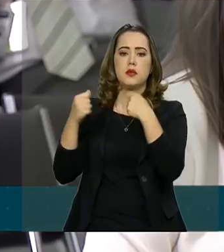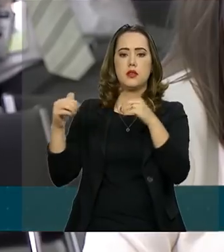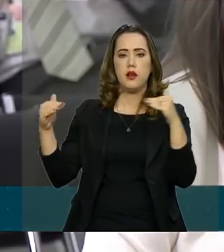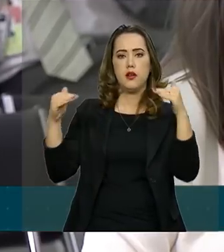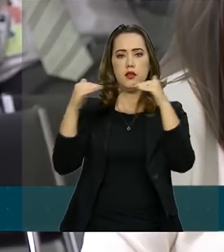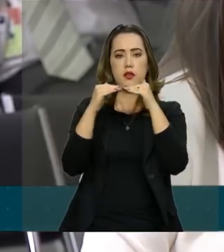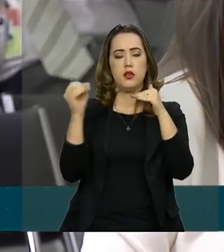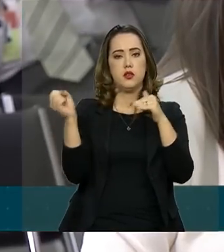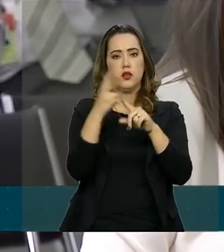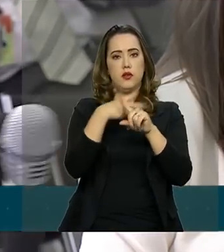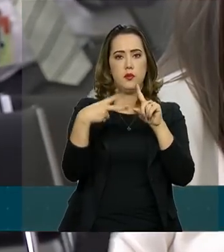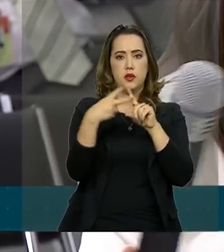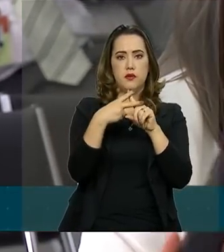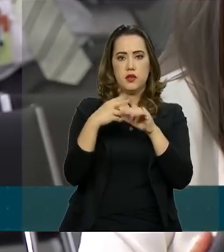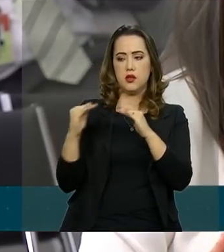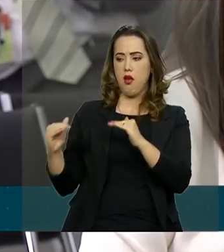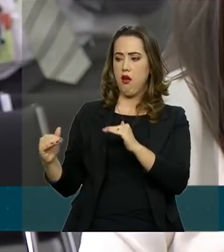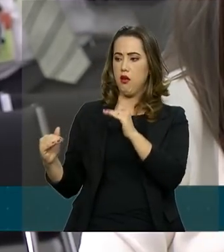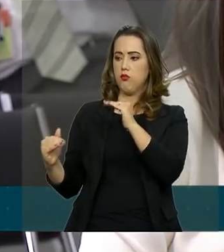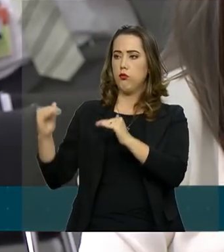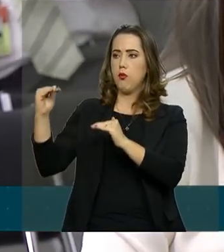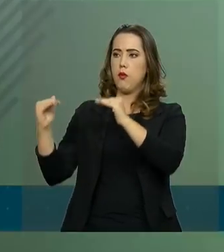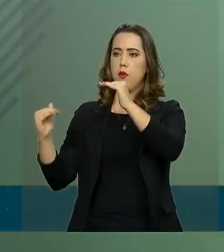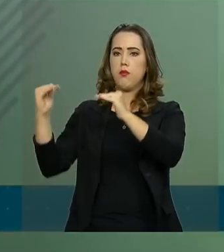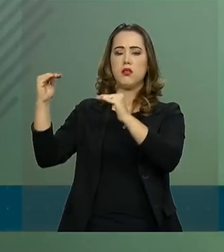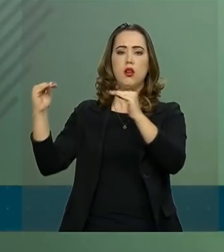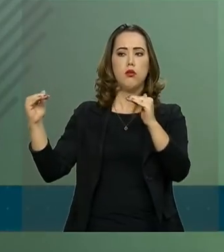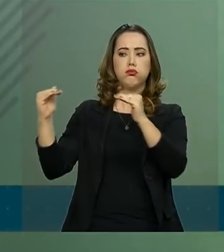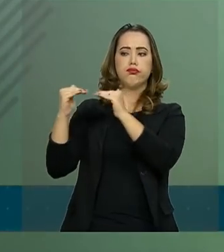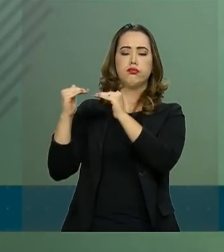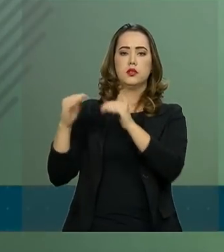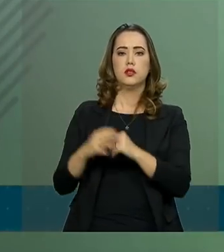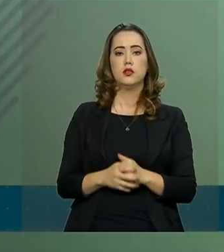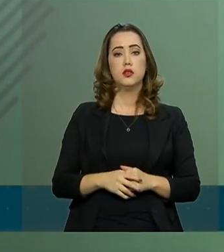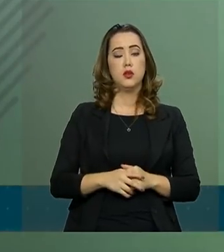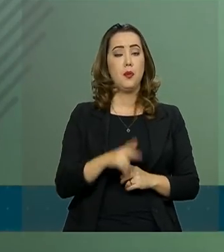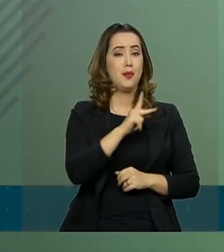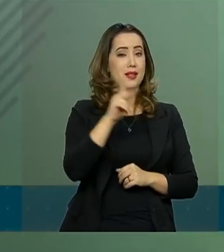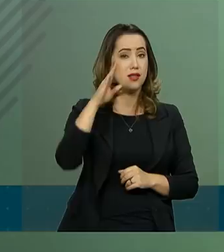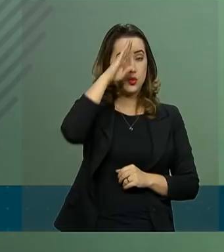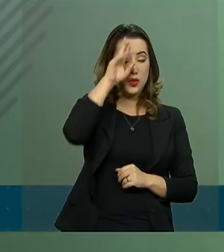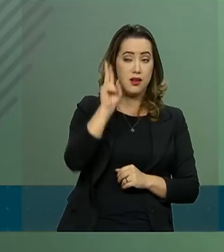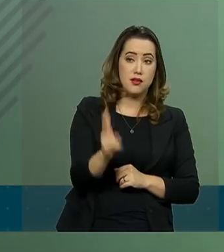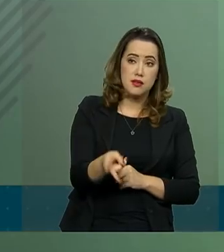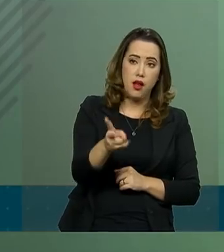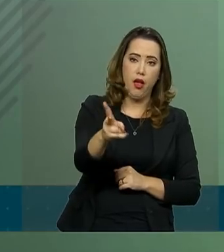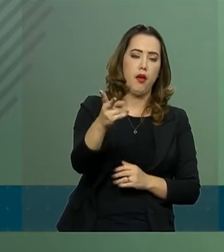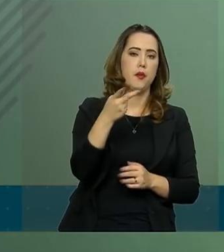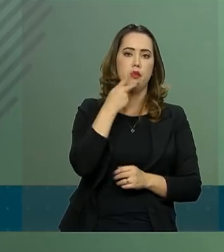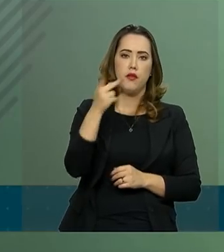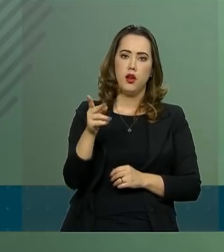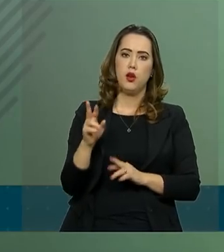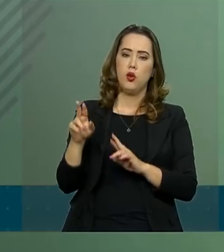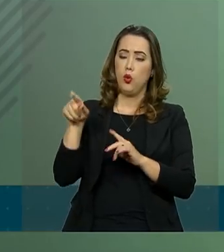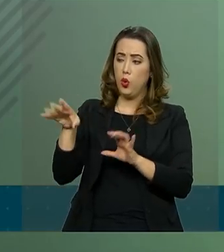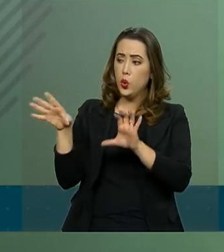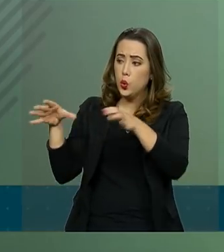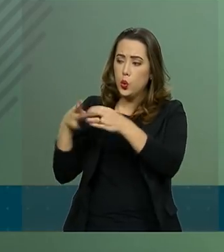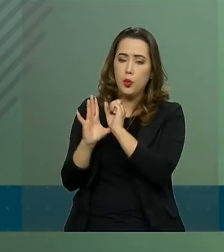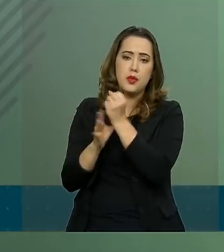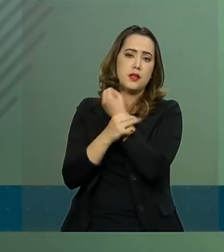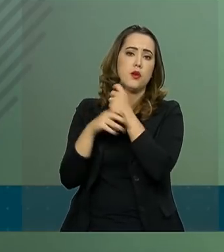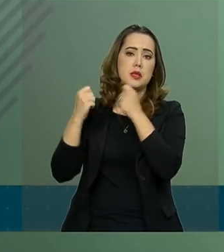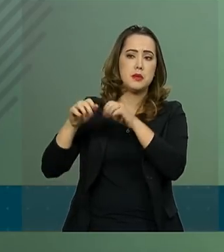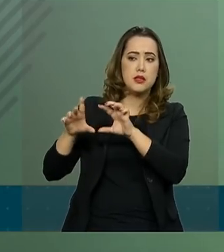relativas à Nova Previdência. Ele sempre defendeu essa especificidade, essa característica diferenciada das Forças de Segurança.